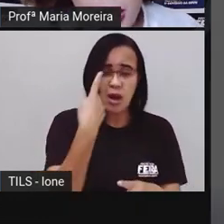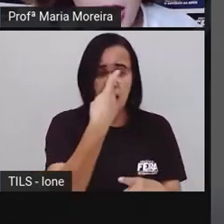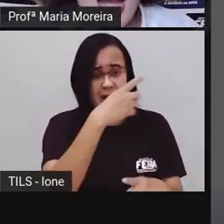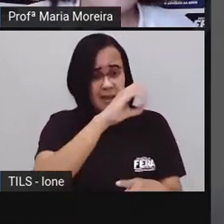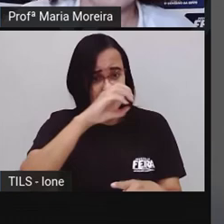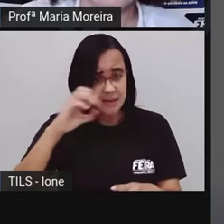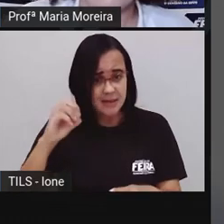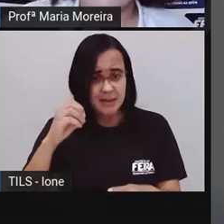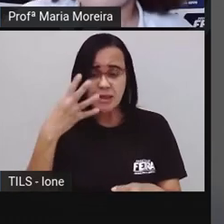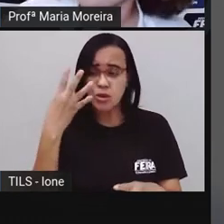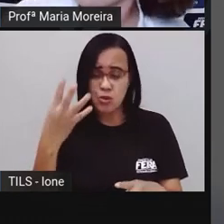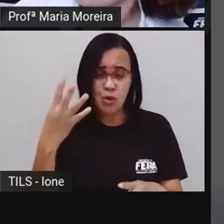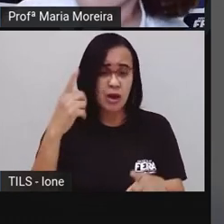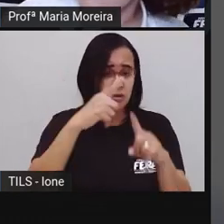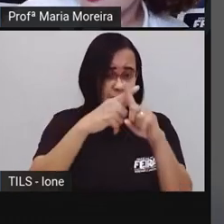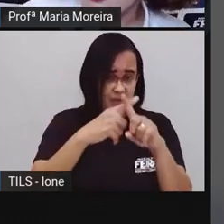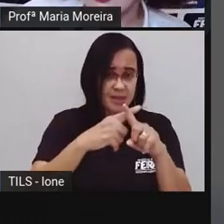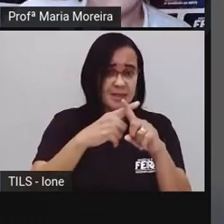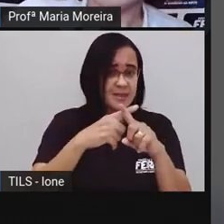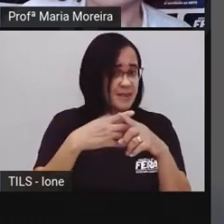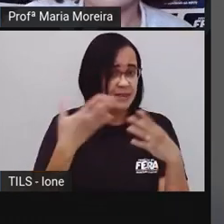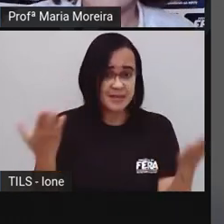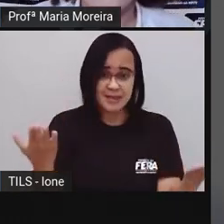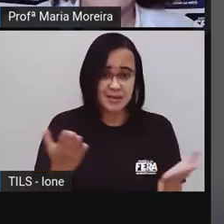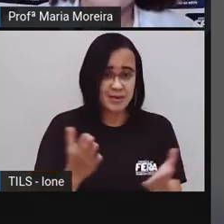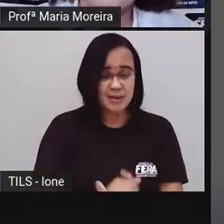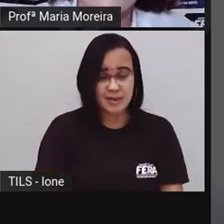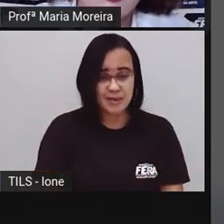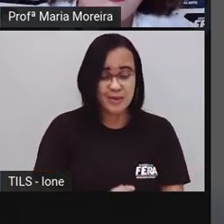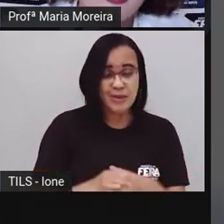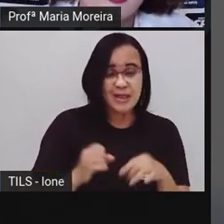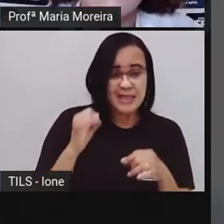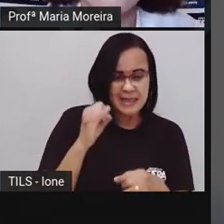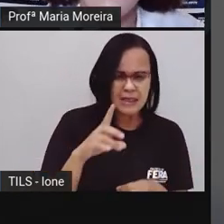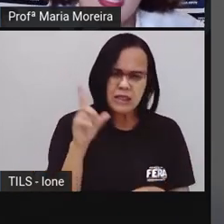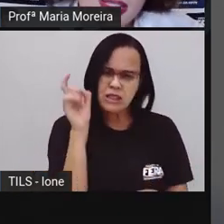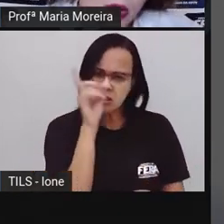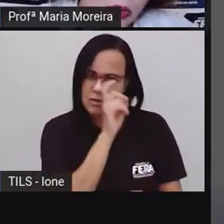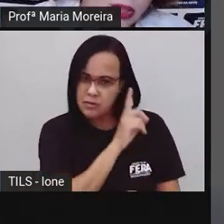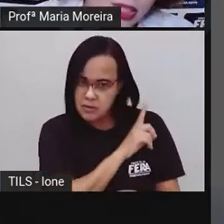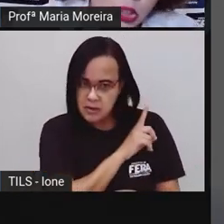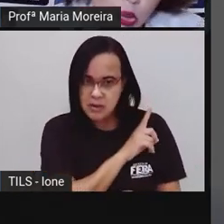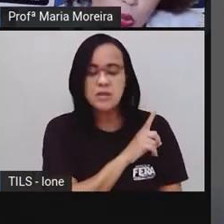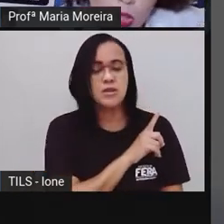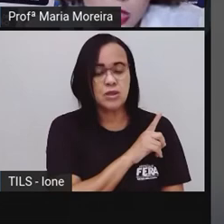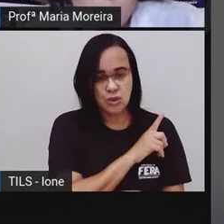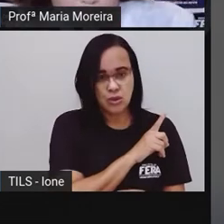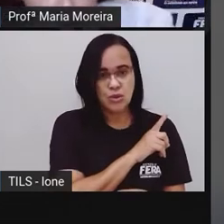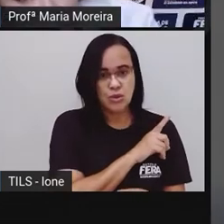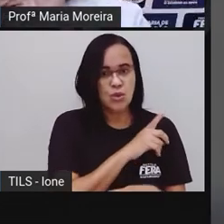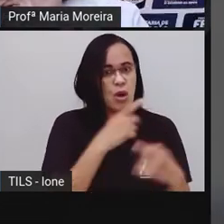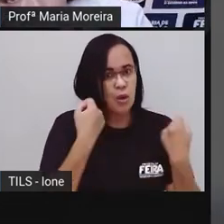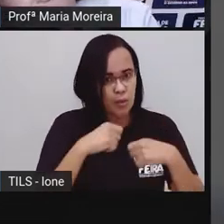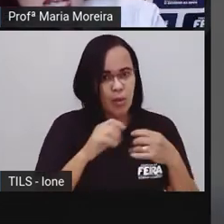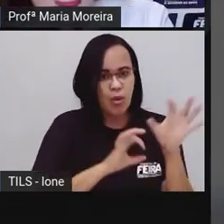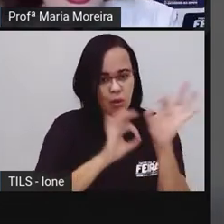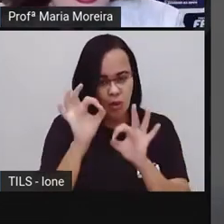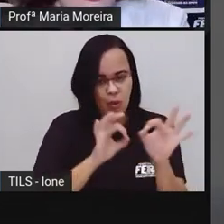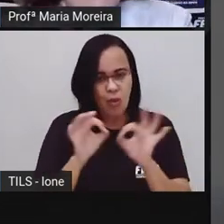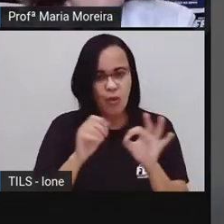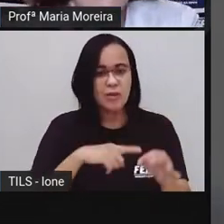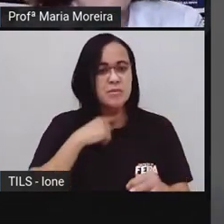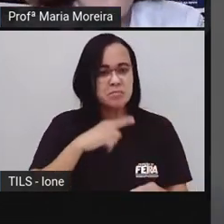verificar, né, se eu estou com dificuldade. Então, eu consigo fazer essa conta das duas formas.